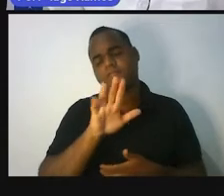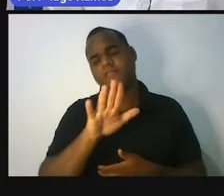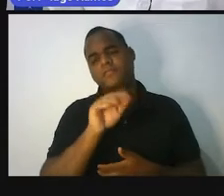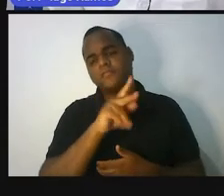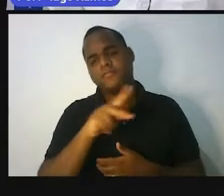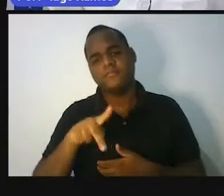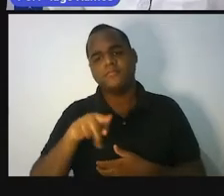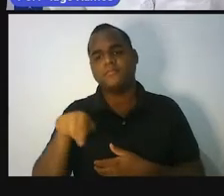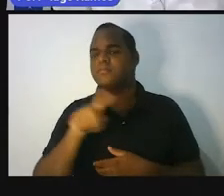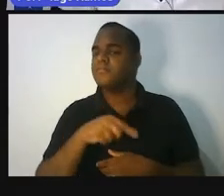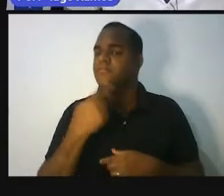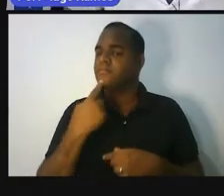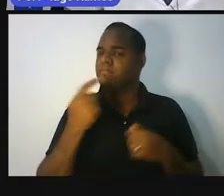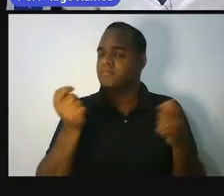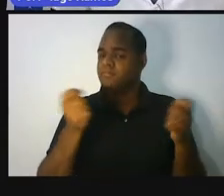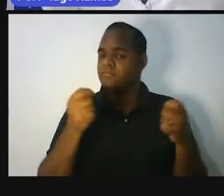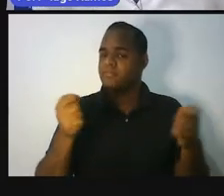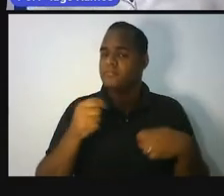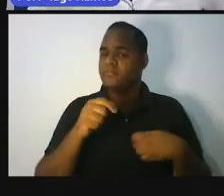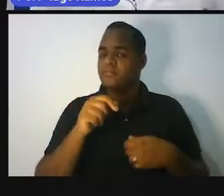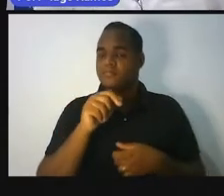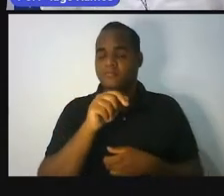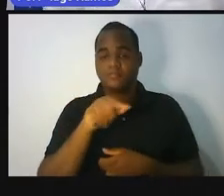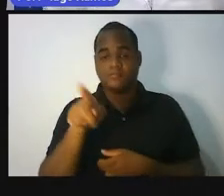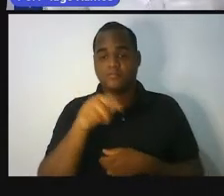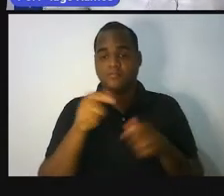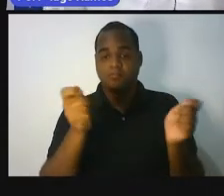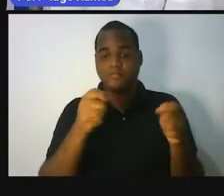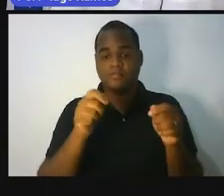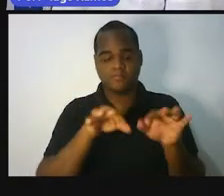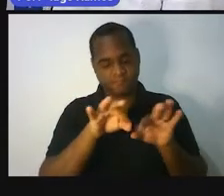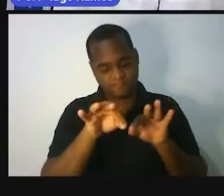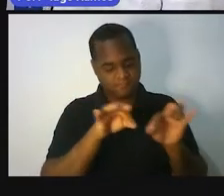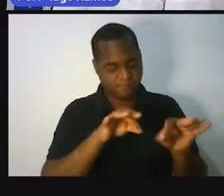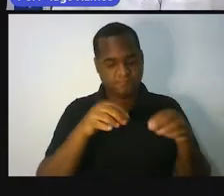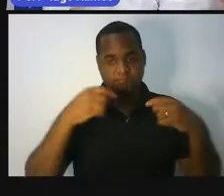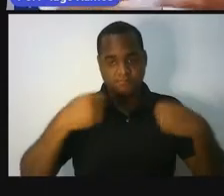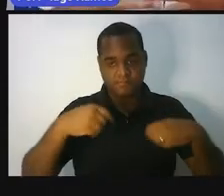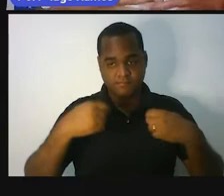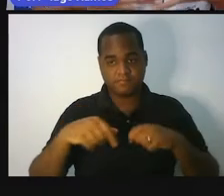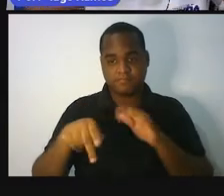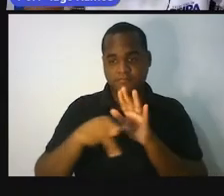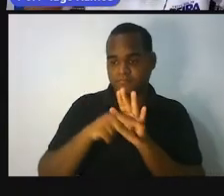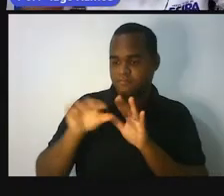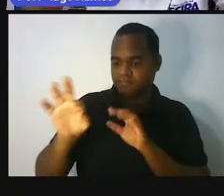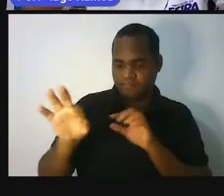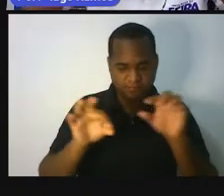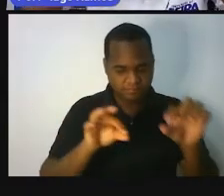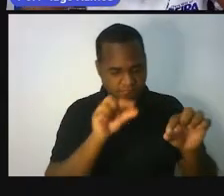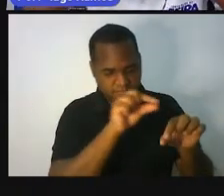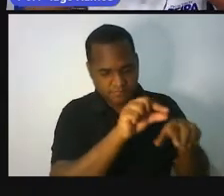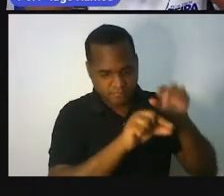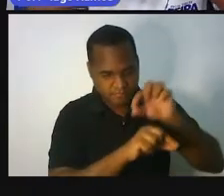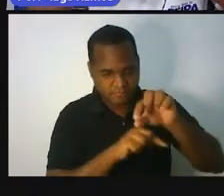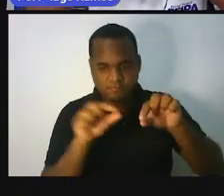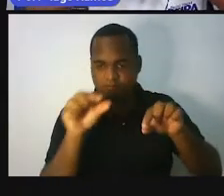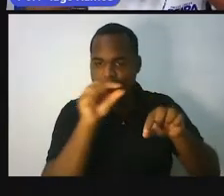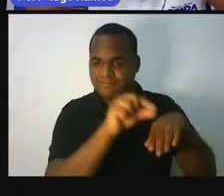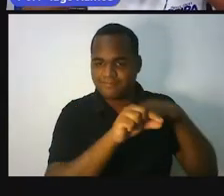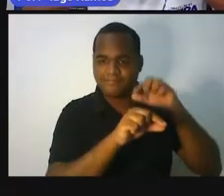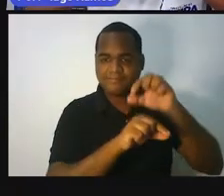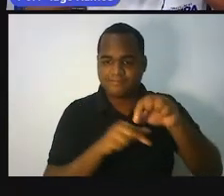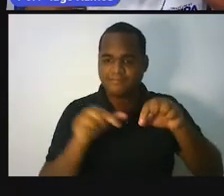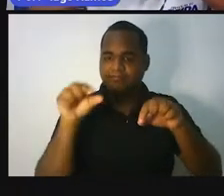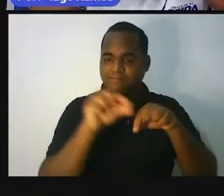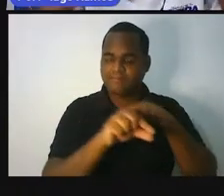uma coisa pra ser construída precisa de peças, partes, pedaços, de maneira que vamos juntando